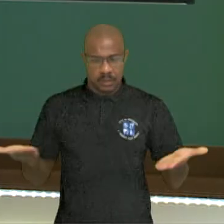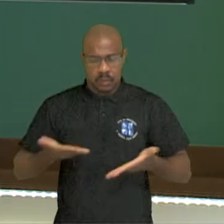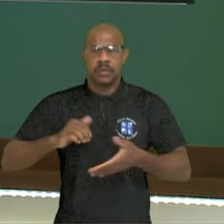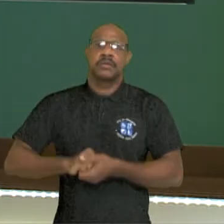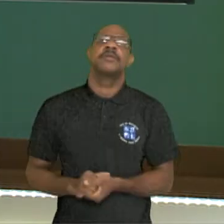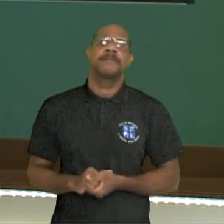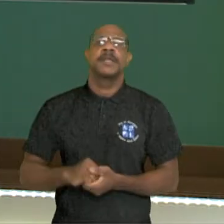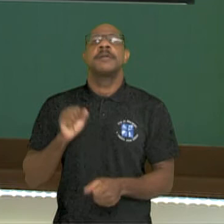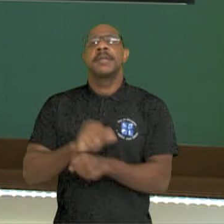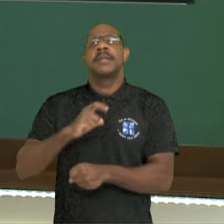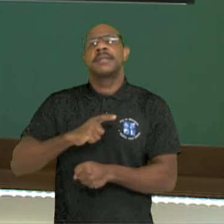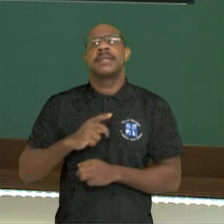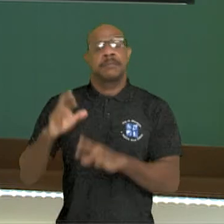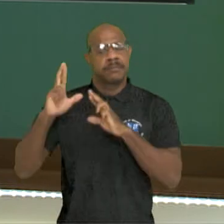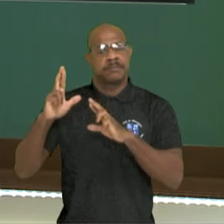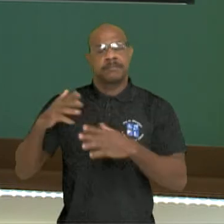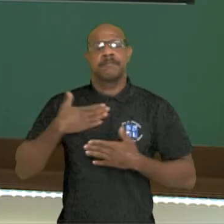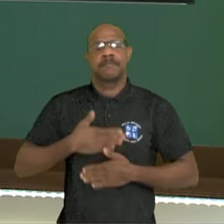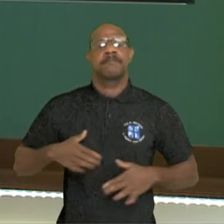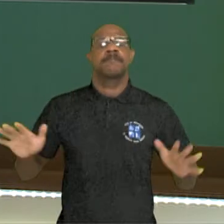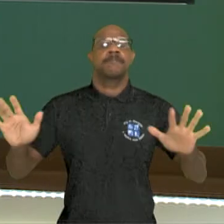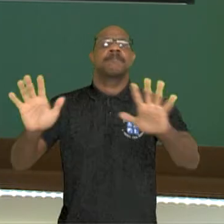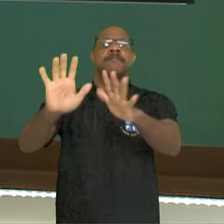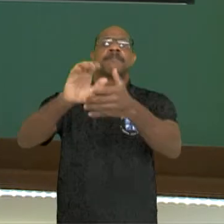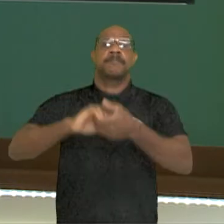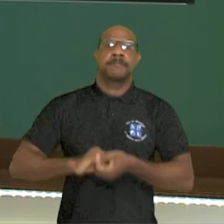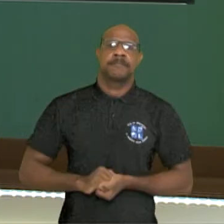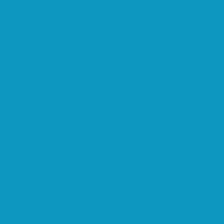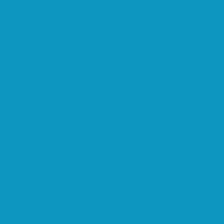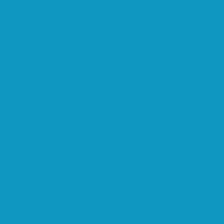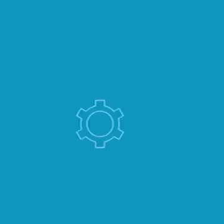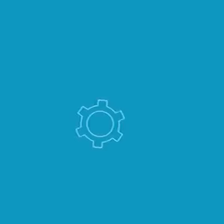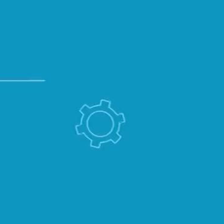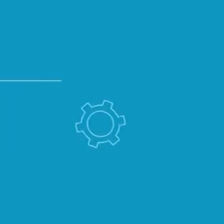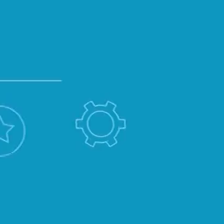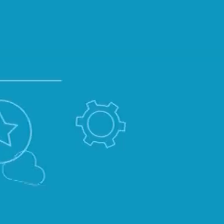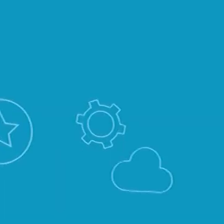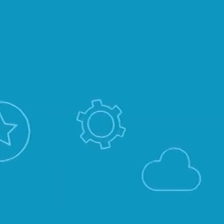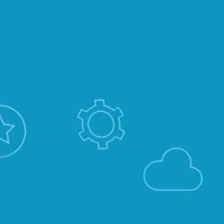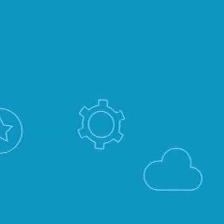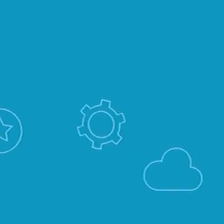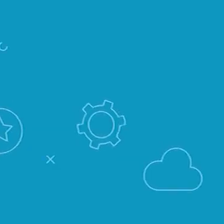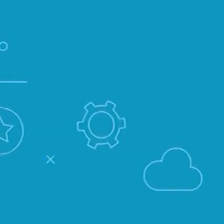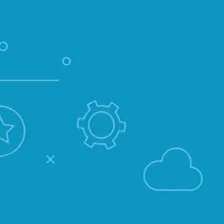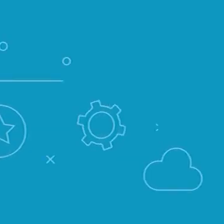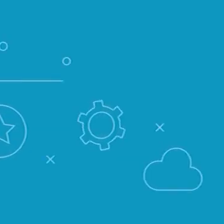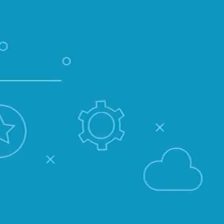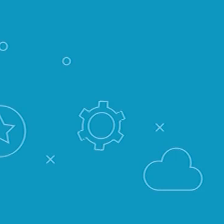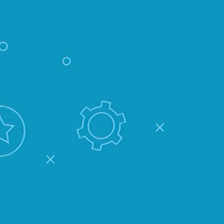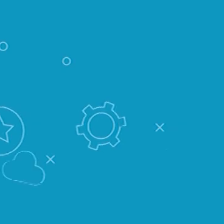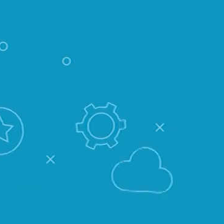Terra. Espero que vocês tenham gostado. Até breve. Transcrição Quintena